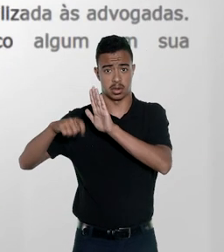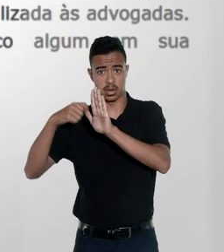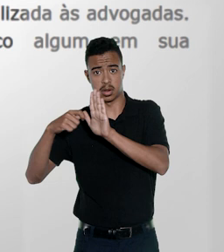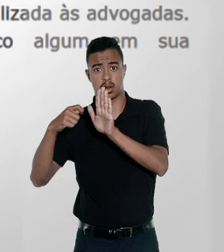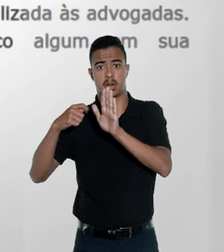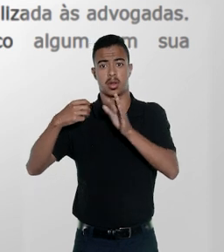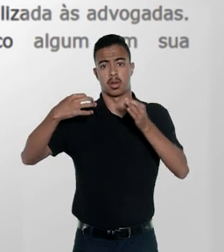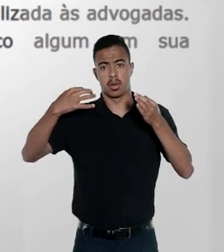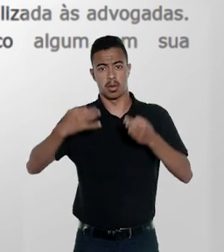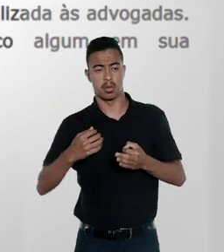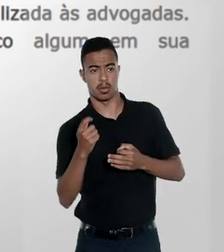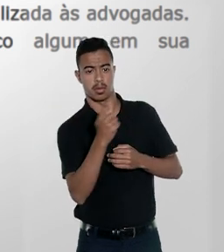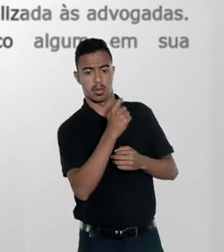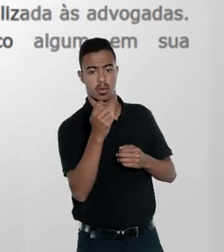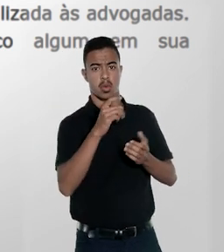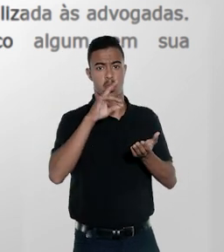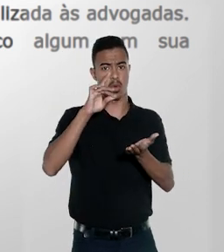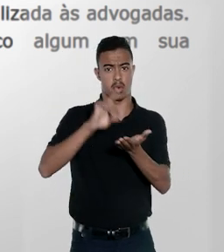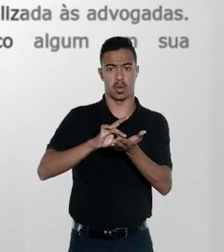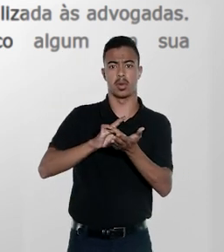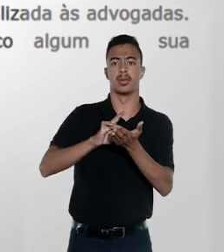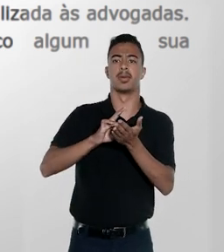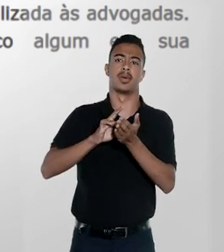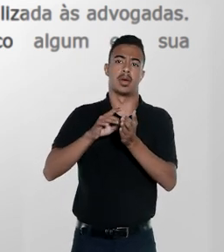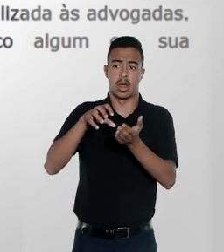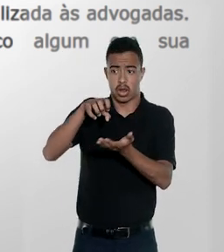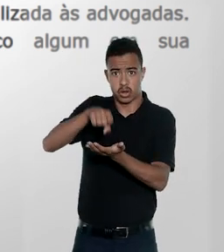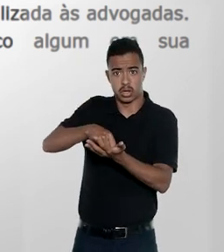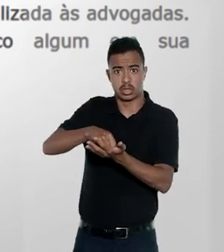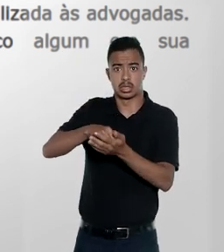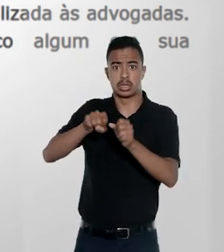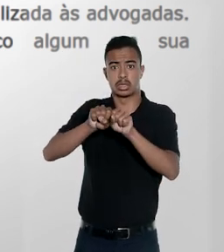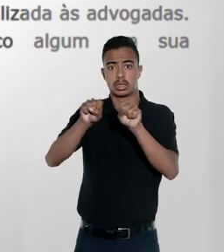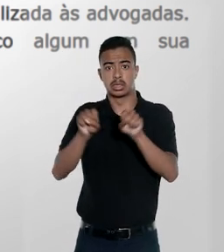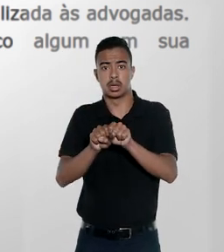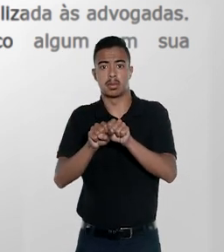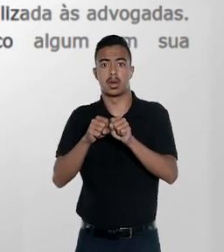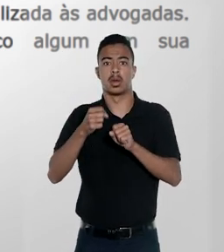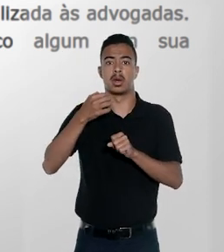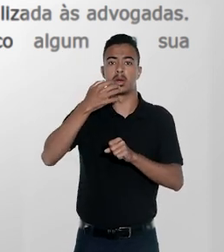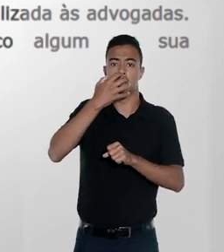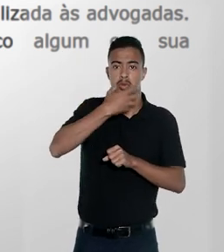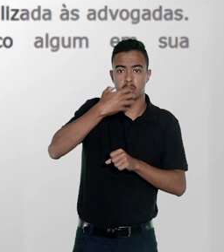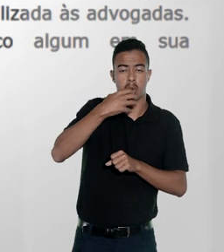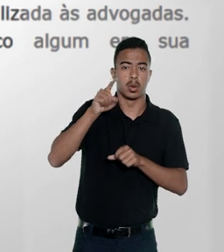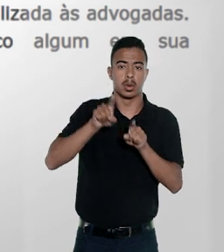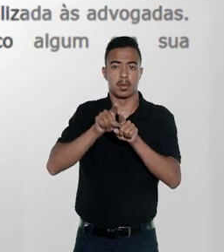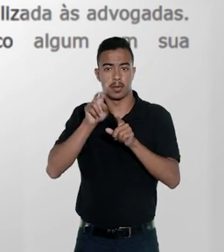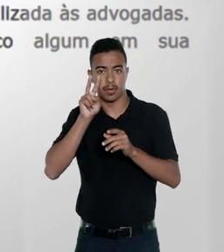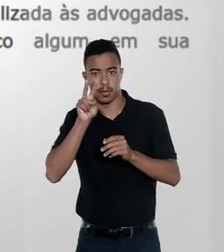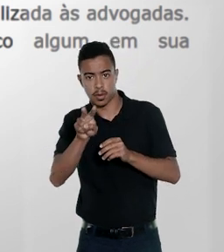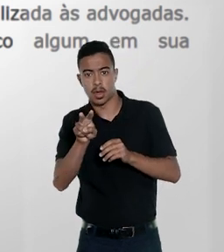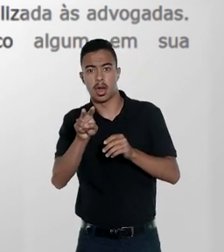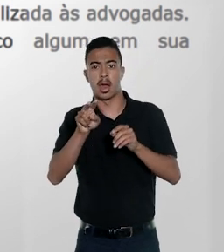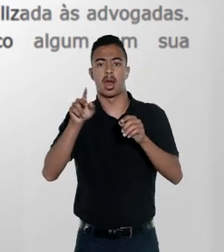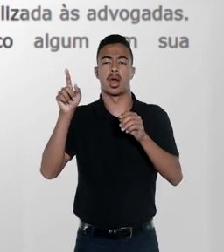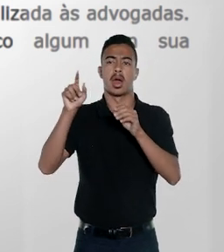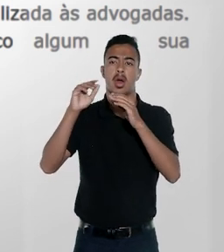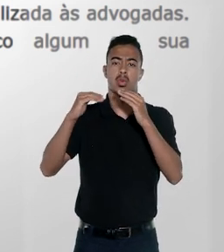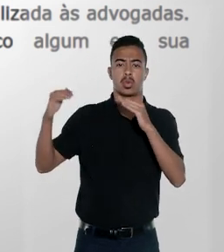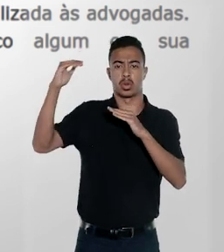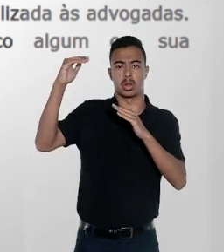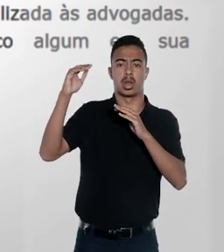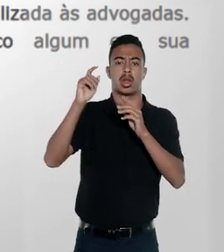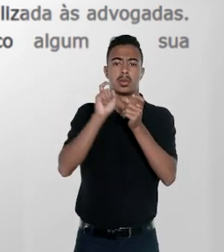gravação em oitiva formal de assistido, oficial e notoriamente registrada em sistema audiovisual pela autoridade administrativa